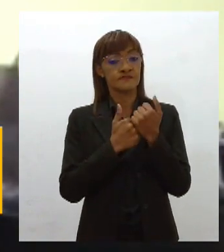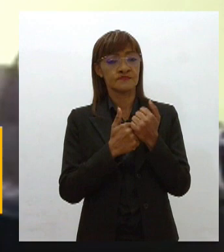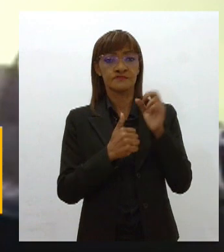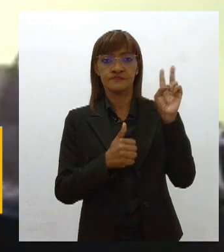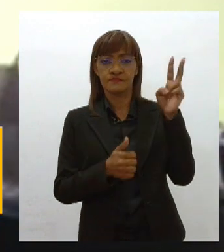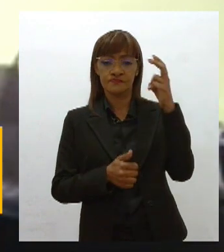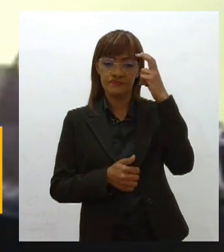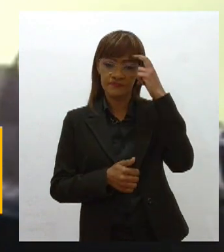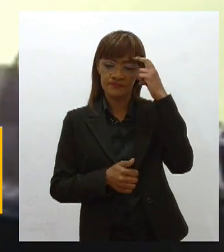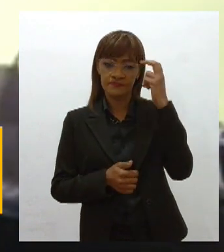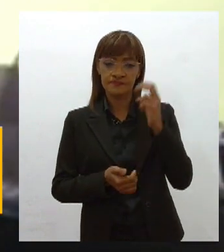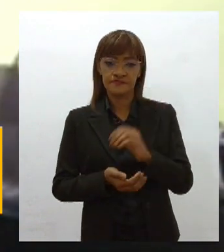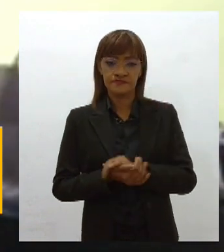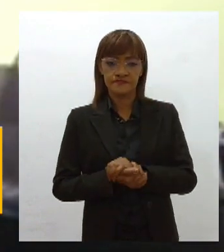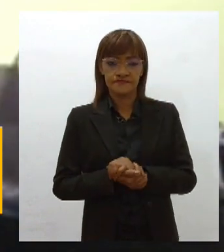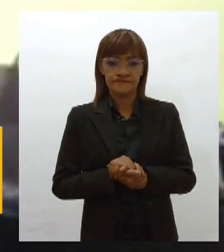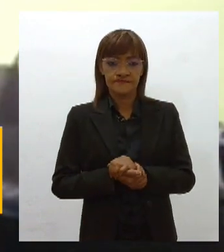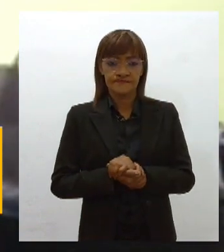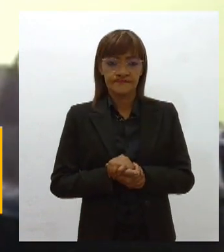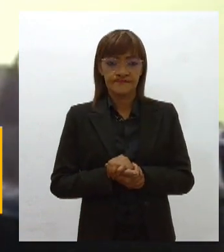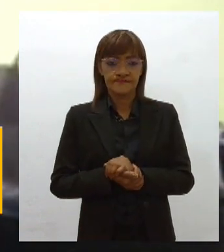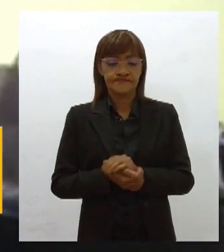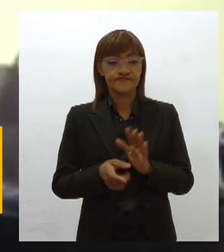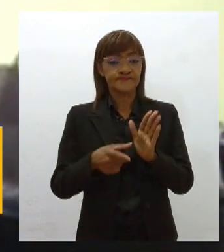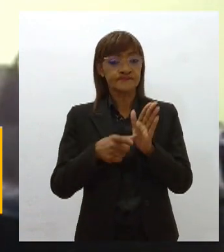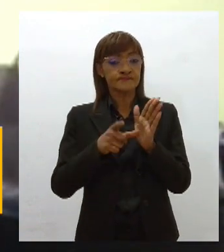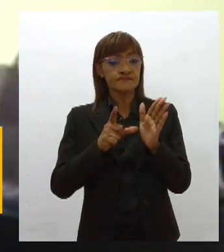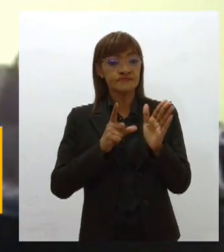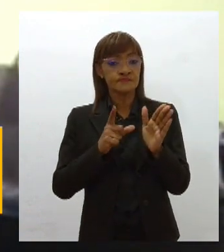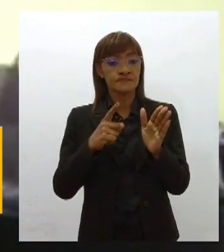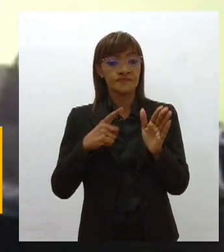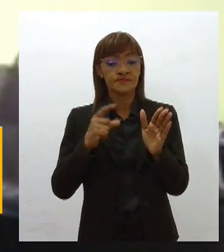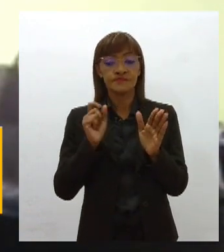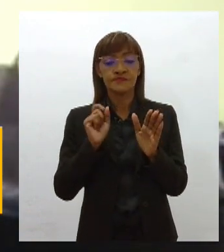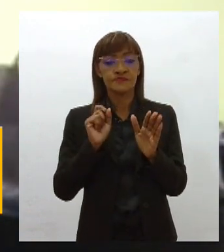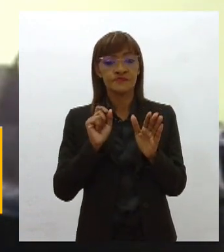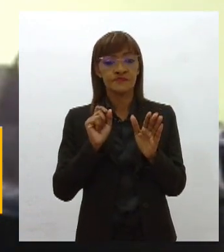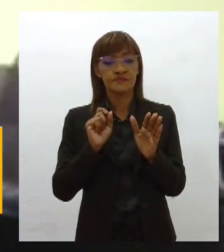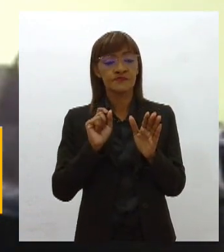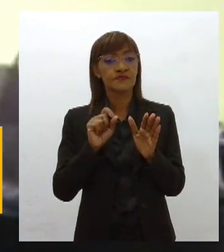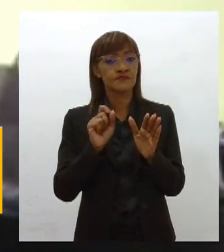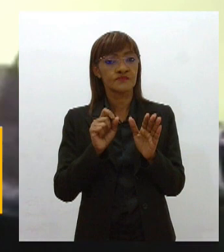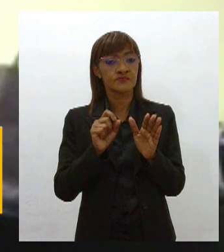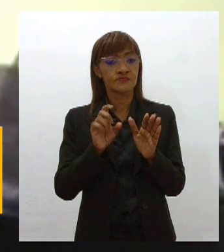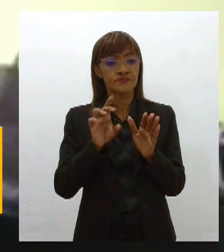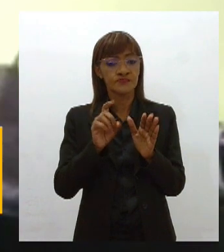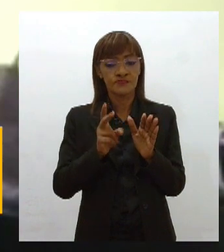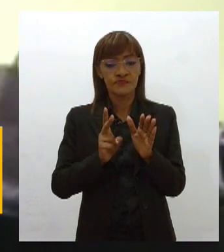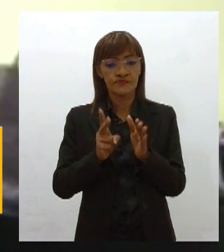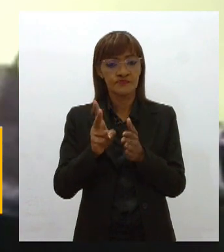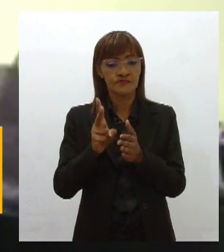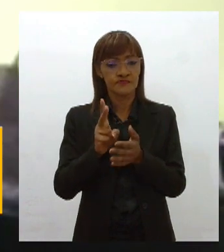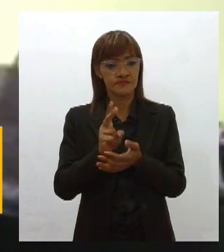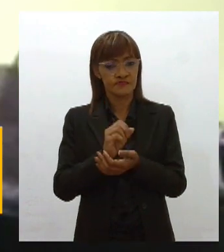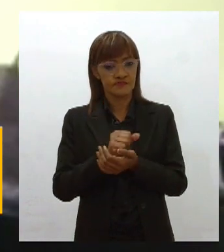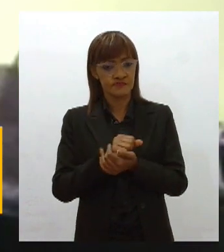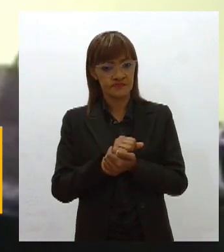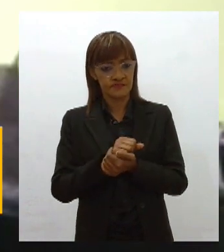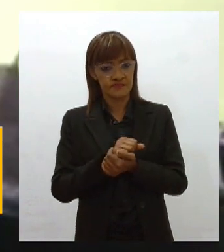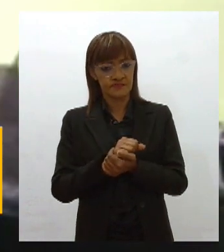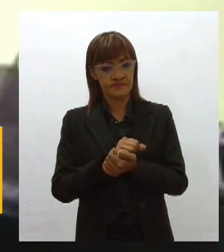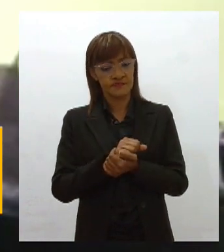recurso para a manutenção da pasta. O recurso para o investimento